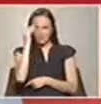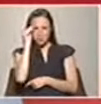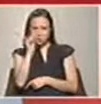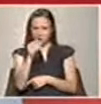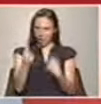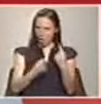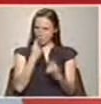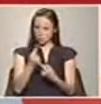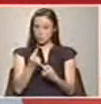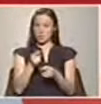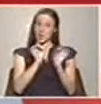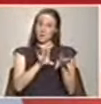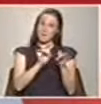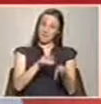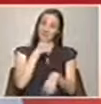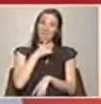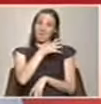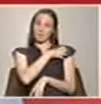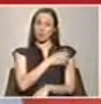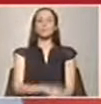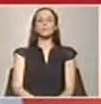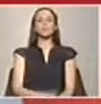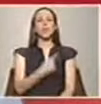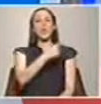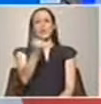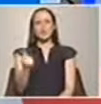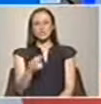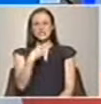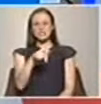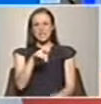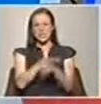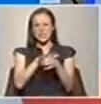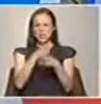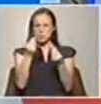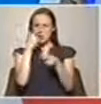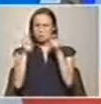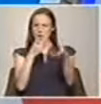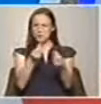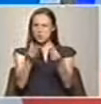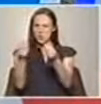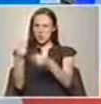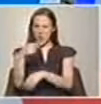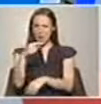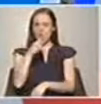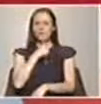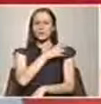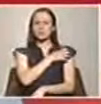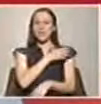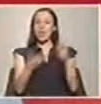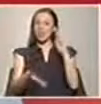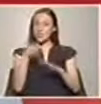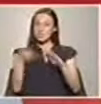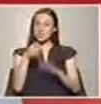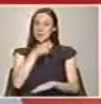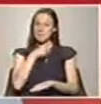aconteçam as queimaduras solares. Vocês ainda são confrontados com muitos casos destes? Sim, em termos de emergência médica,